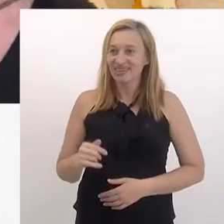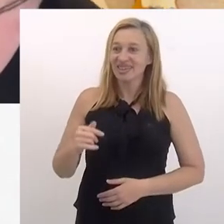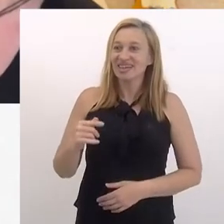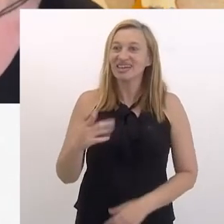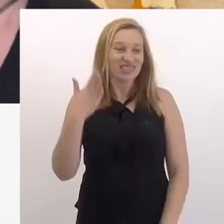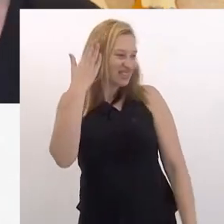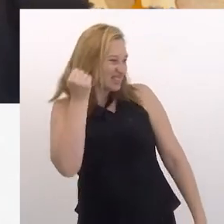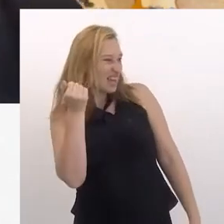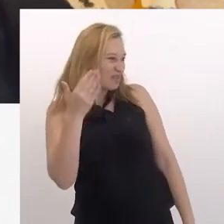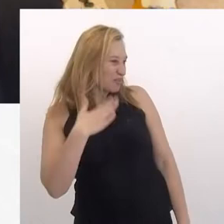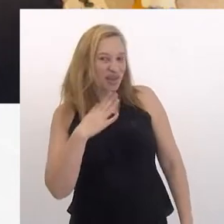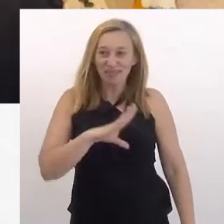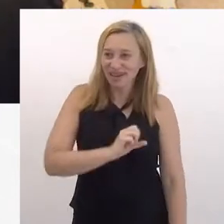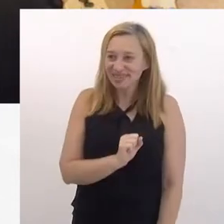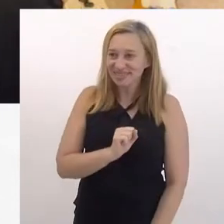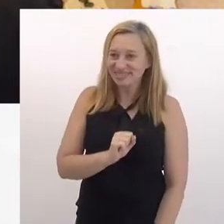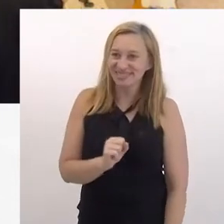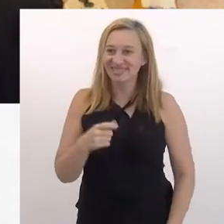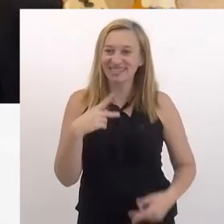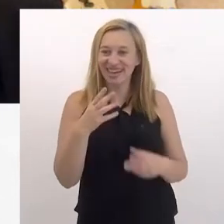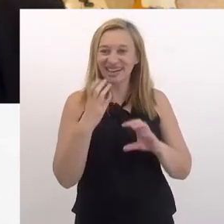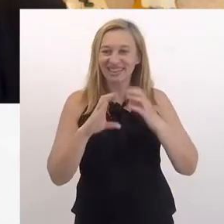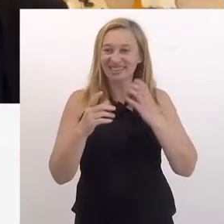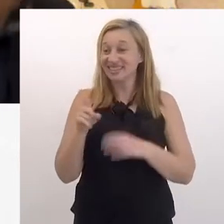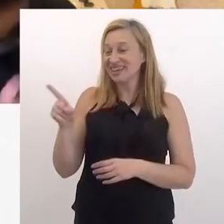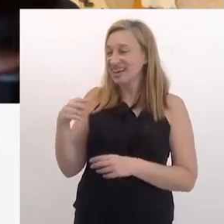Aí olhava para a gente e a gente Você Não Sobre Memar.